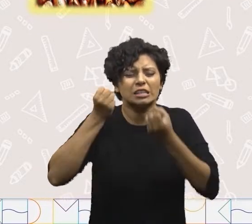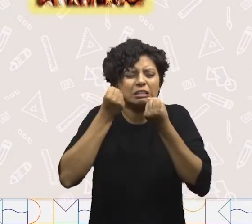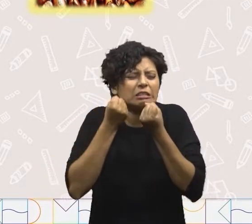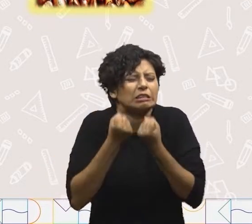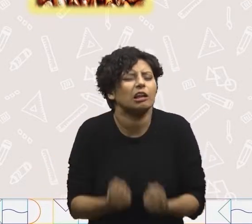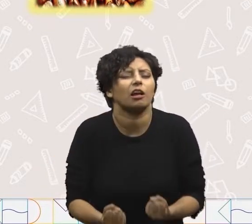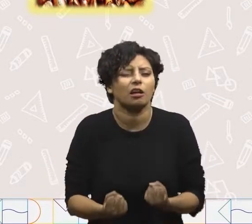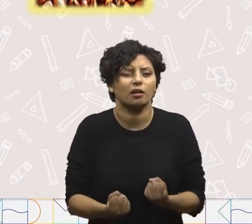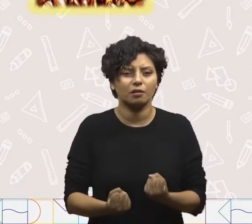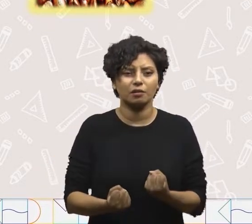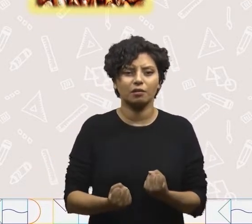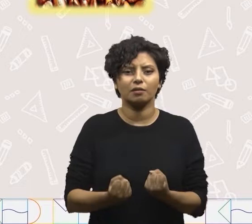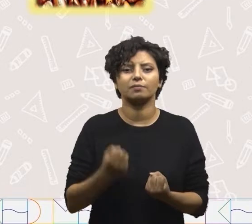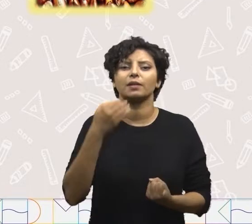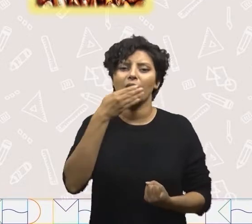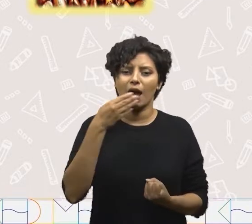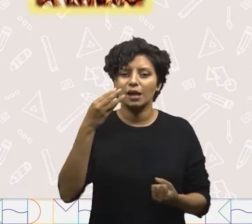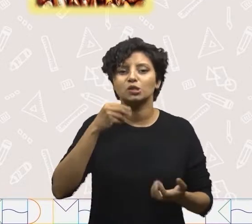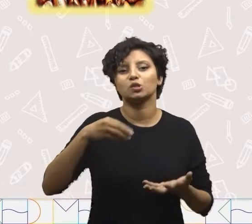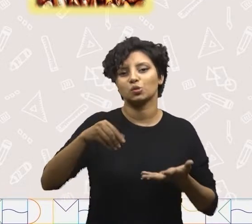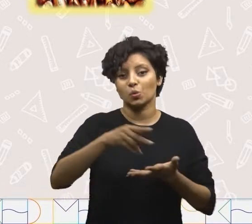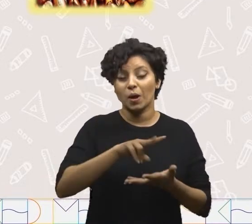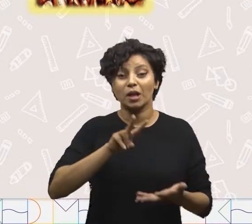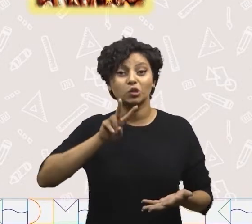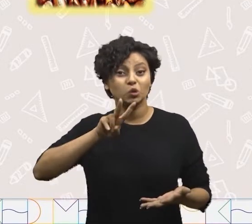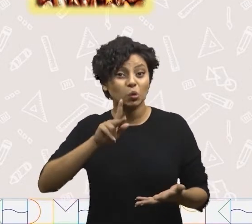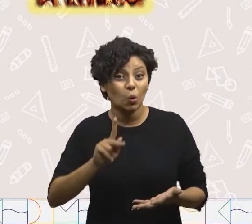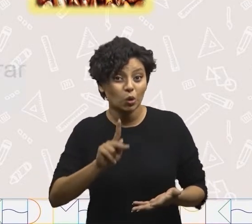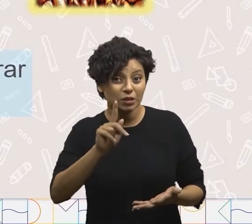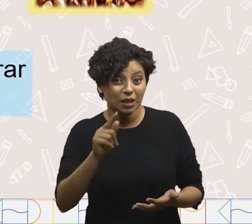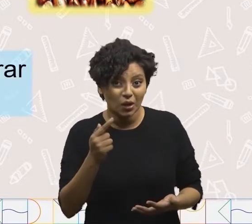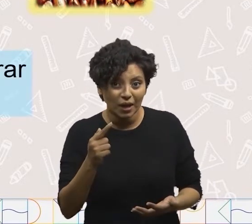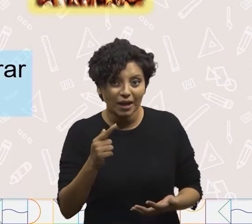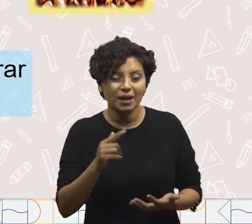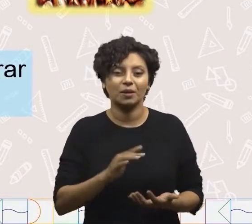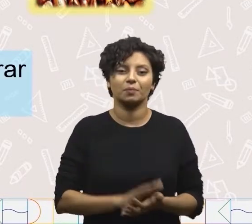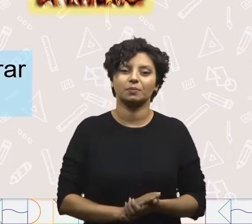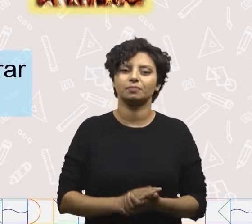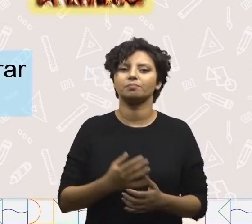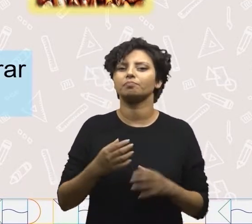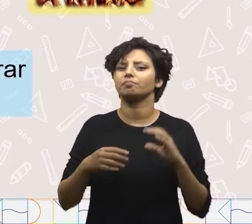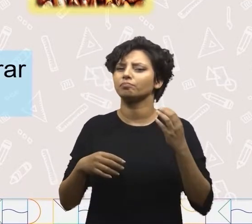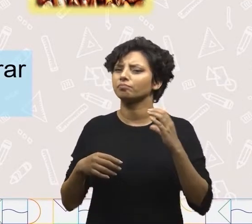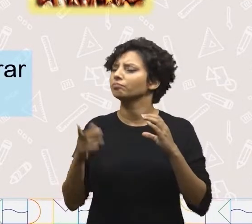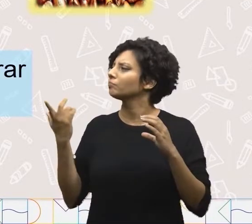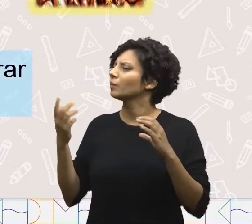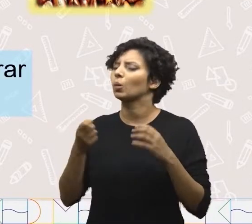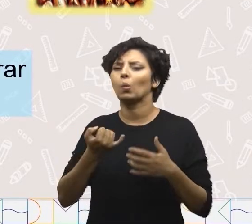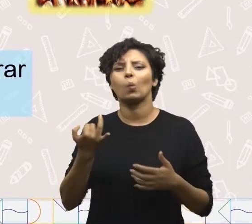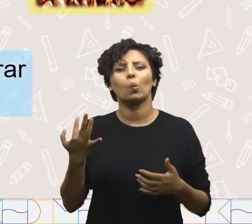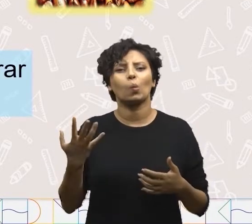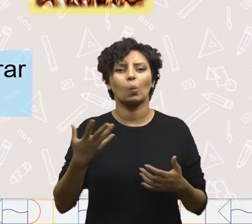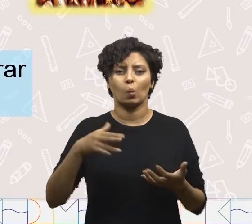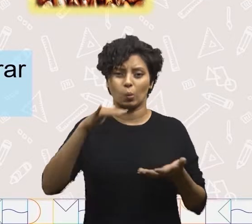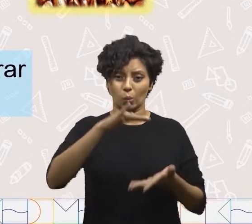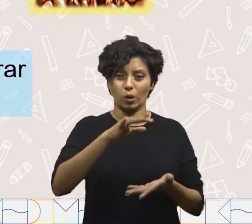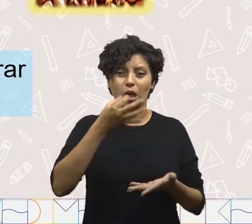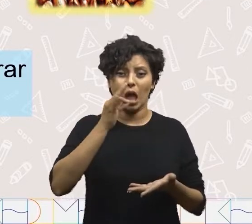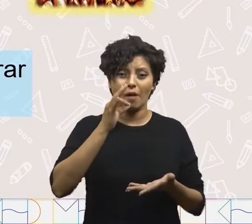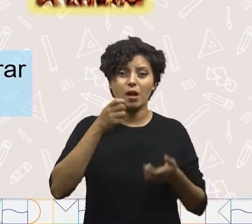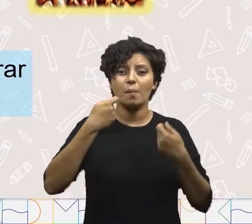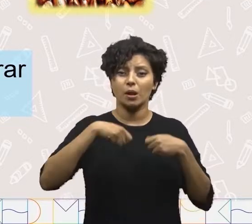O açúcar. O açúcar tem dois quilos. E a letra C. Quantos pacotes de café